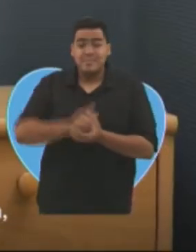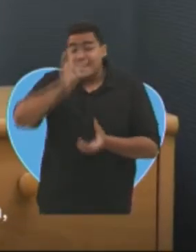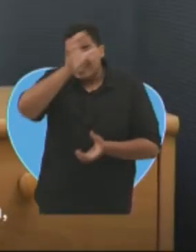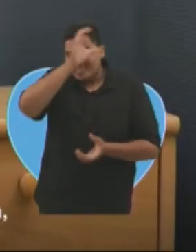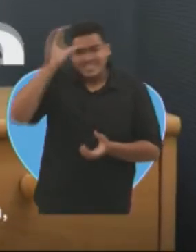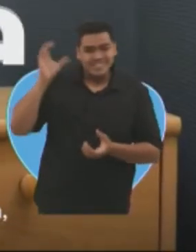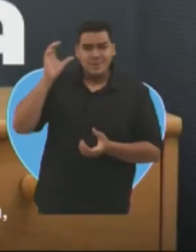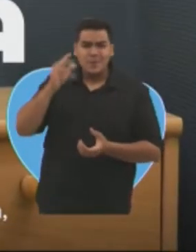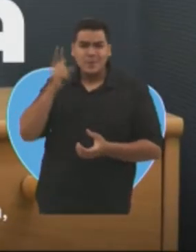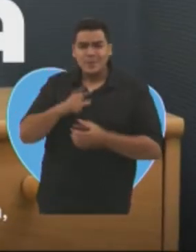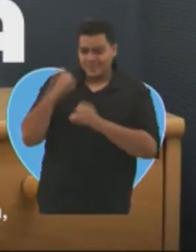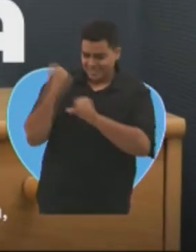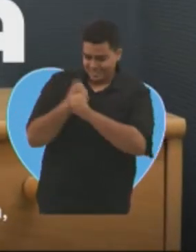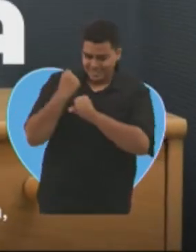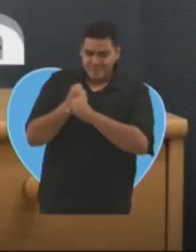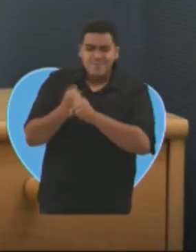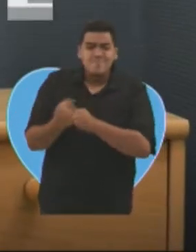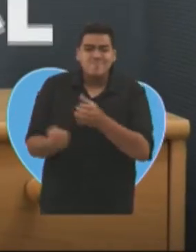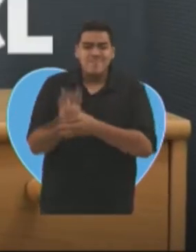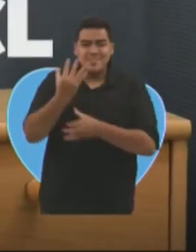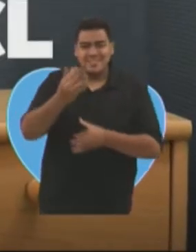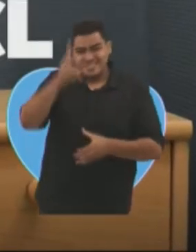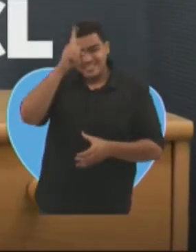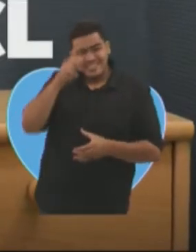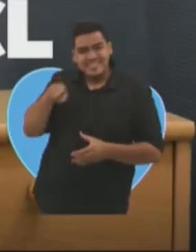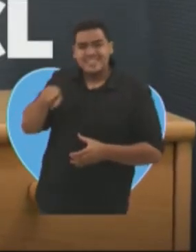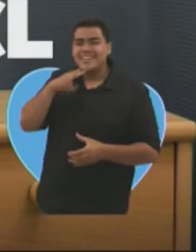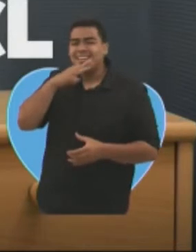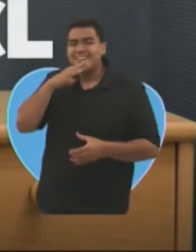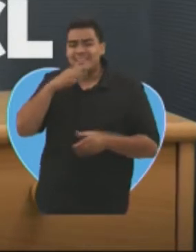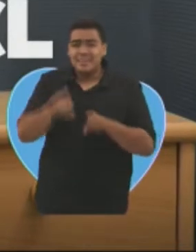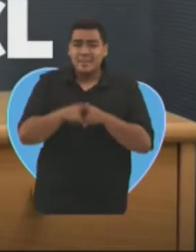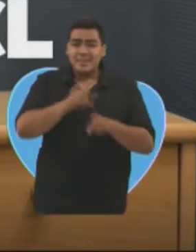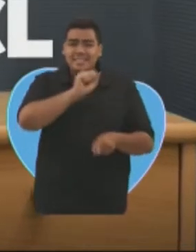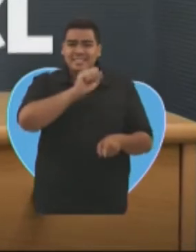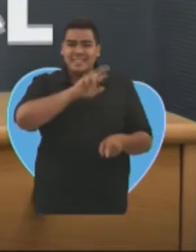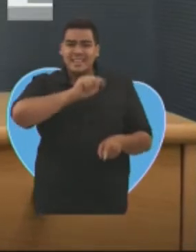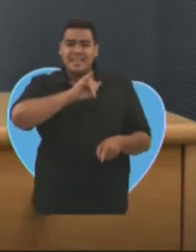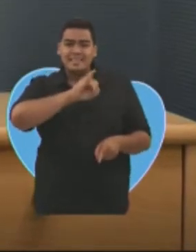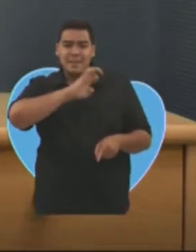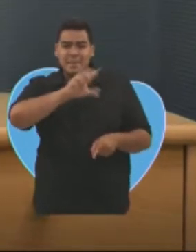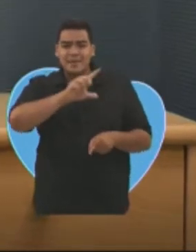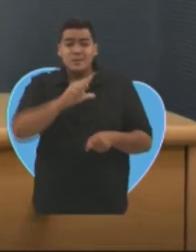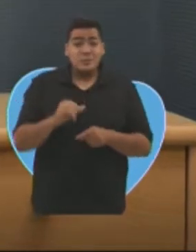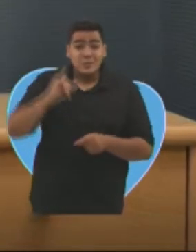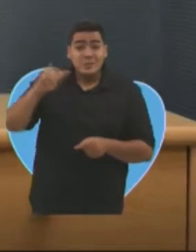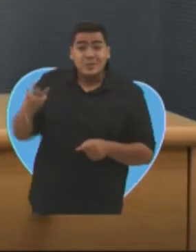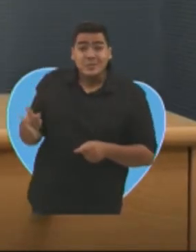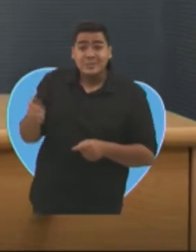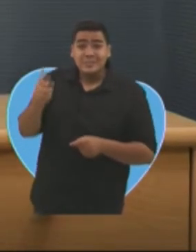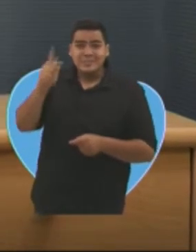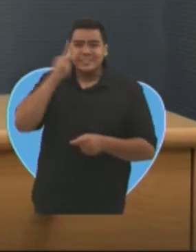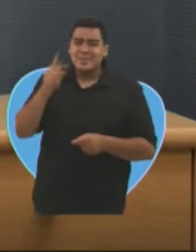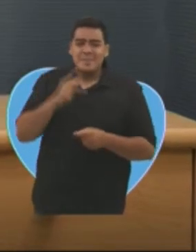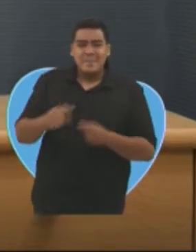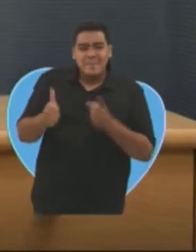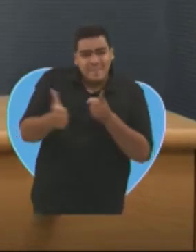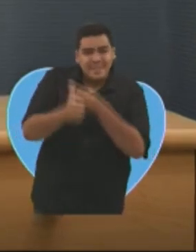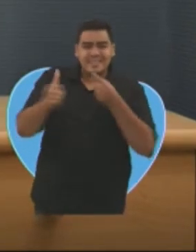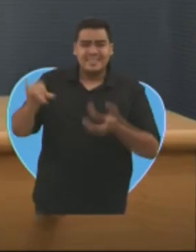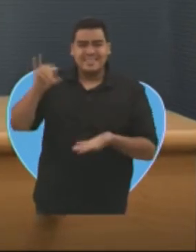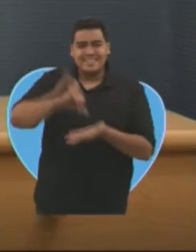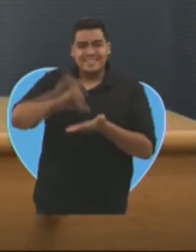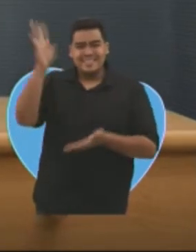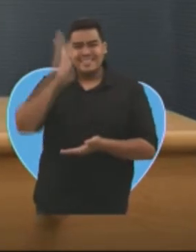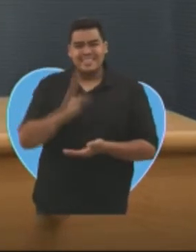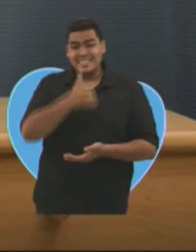Cícero quem construiu e inaugurou o trauminha, reabriu o hospital Santa Isabel e tornou João Pessoa a primeira capital do Brasil com